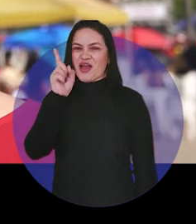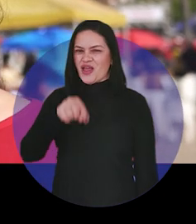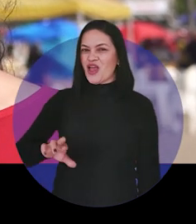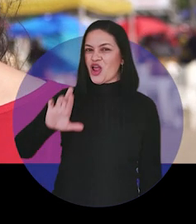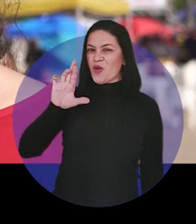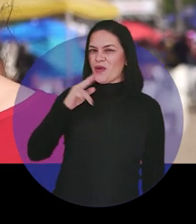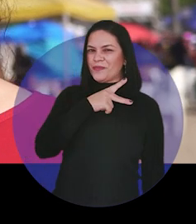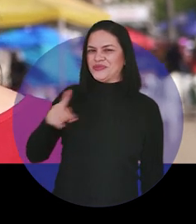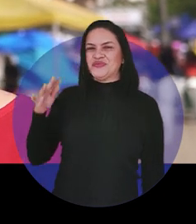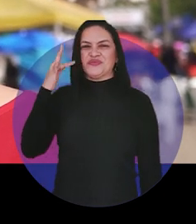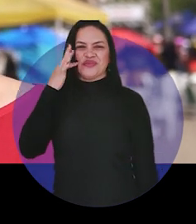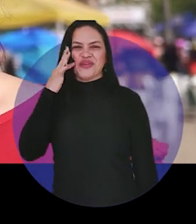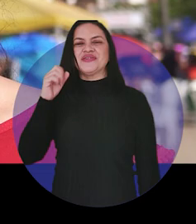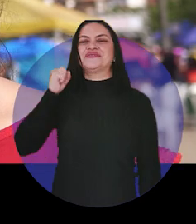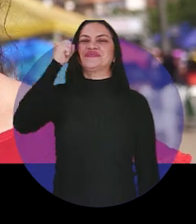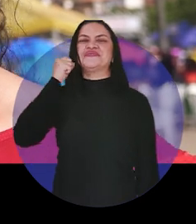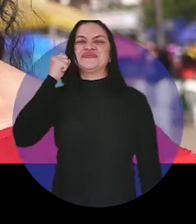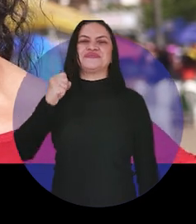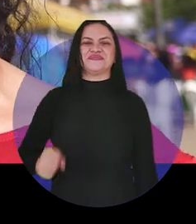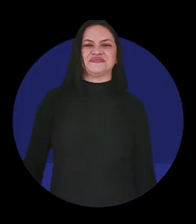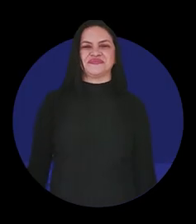É Lula, presidente, Flávio Dino, senador.